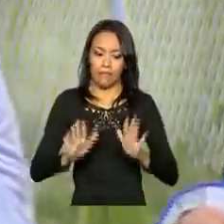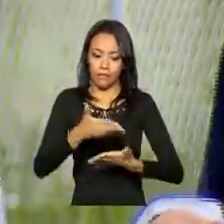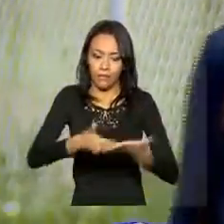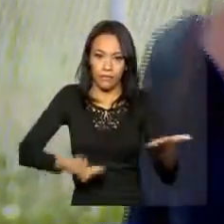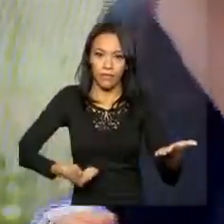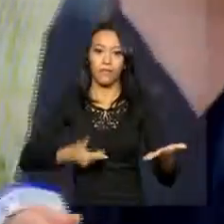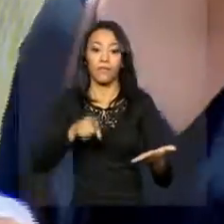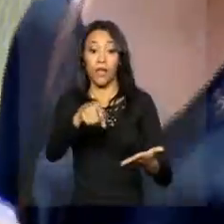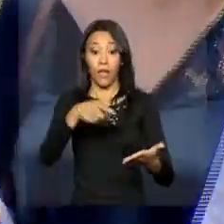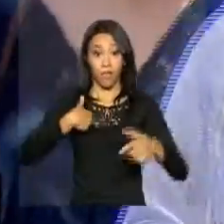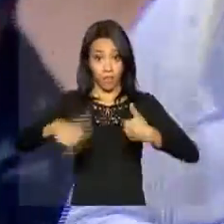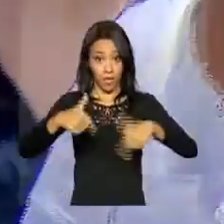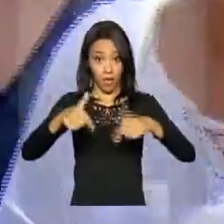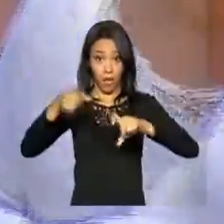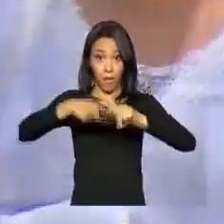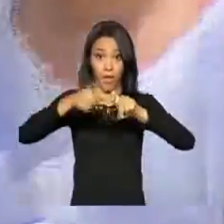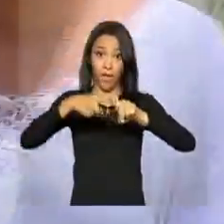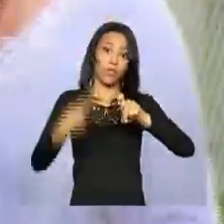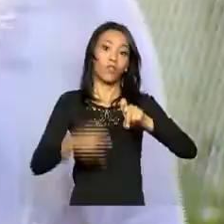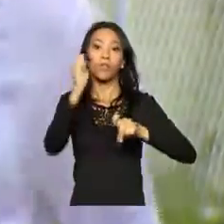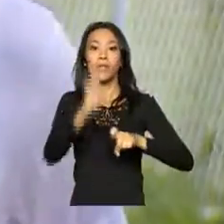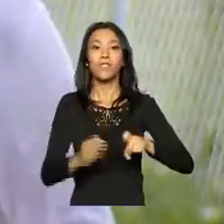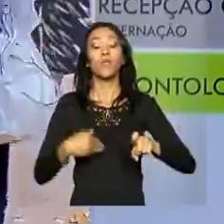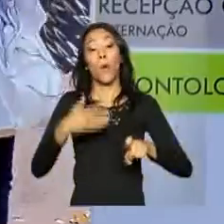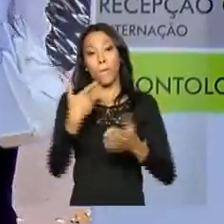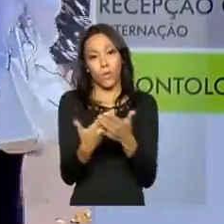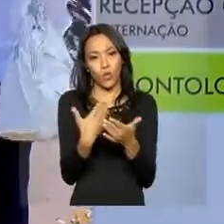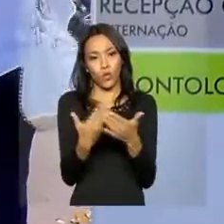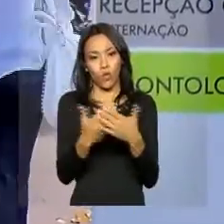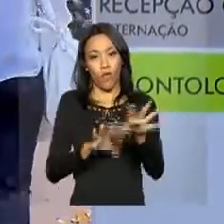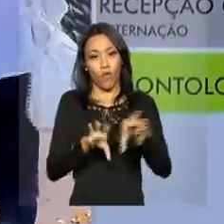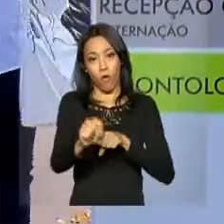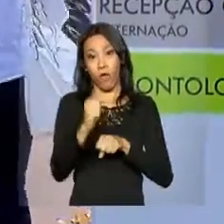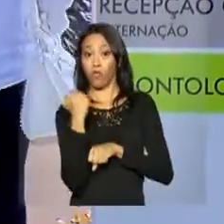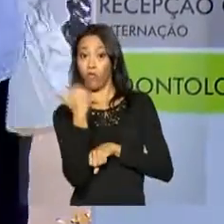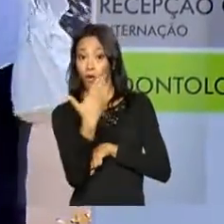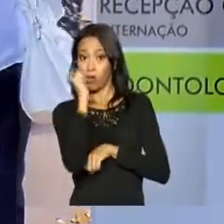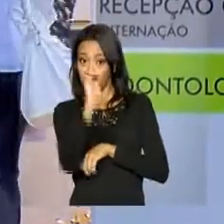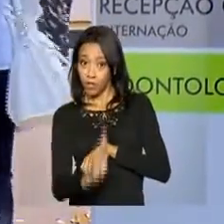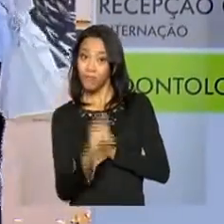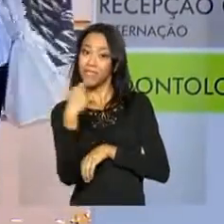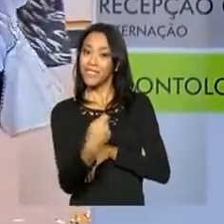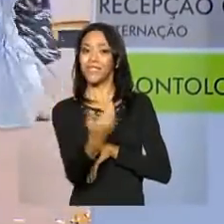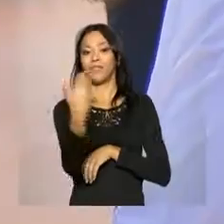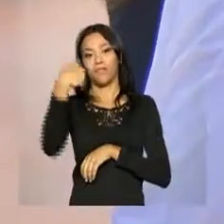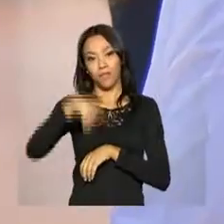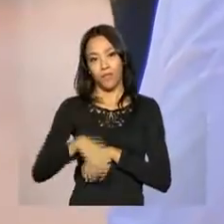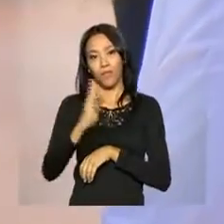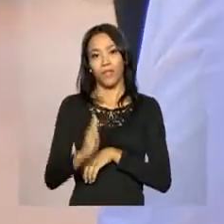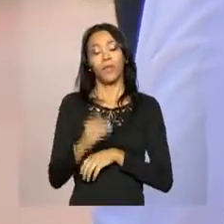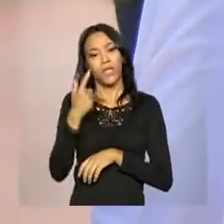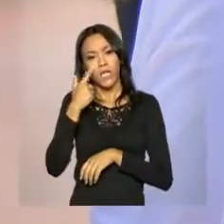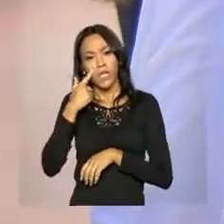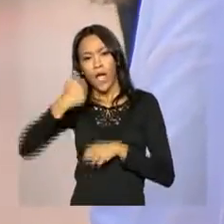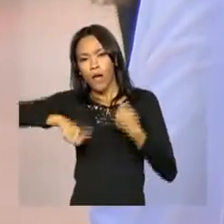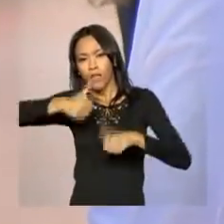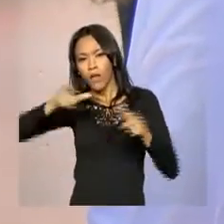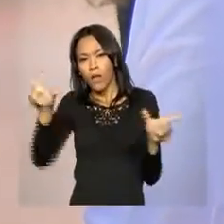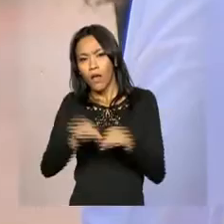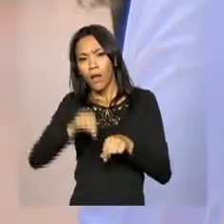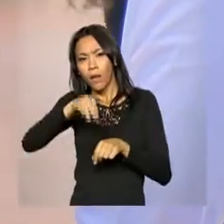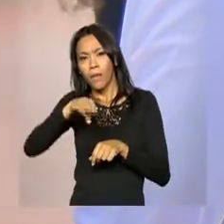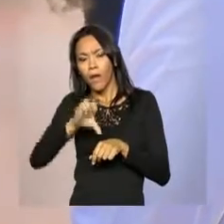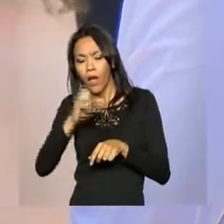atuar como médico no Brasil, o estudante formado no exterior precisa fazer o reconhecimento do diploma e solicitar ao Conselho